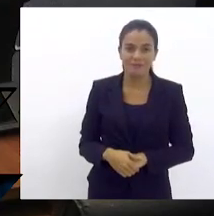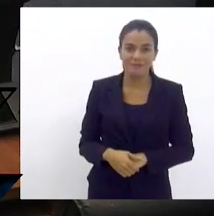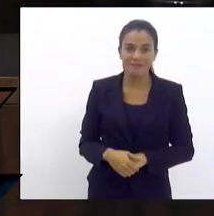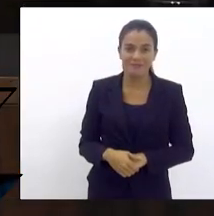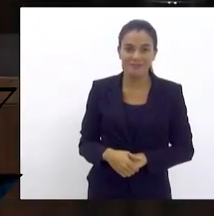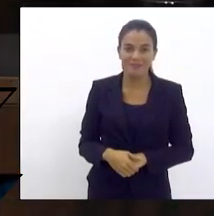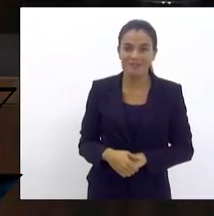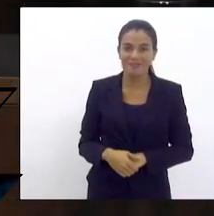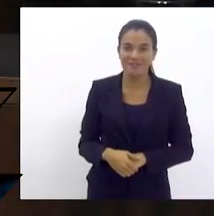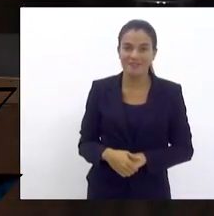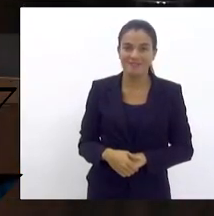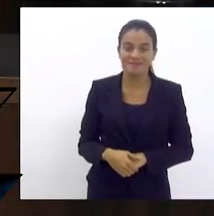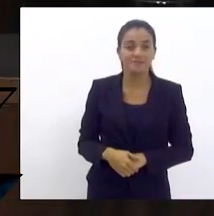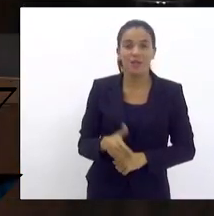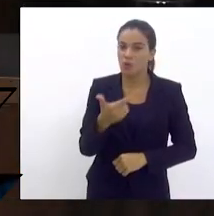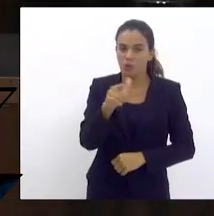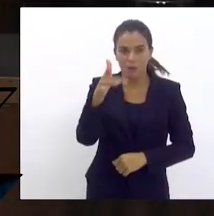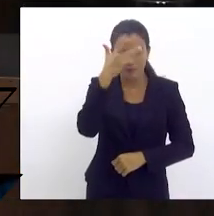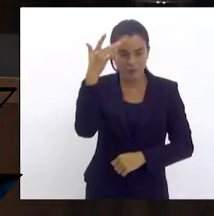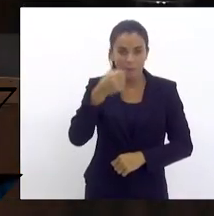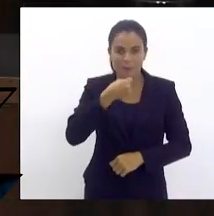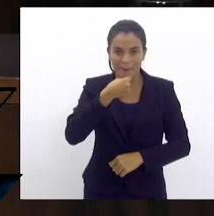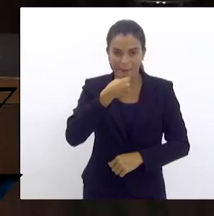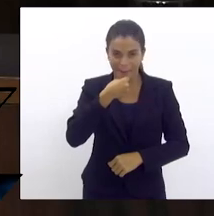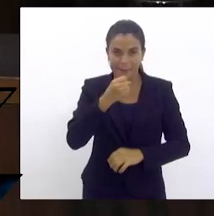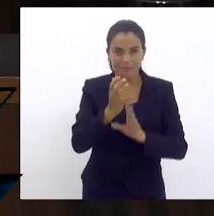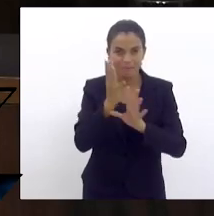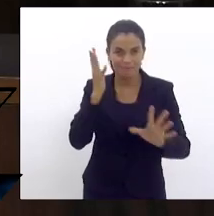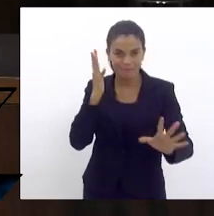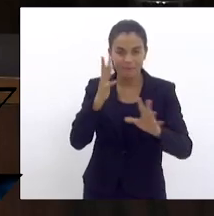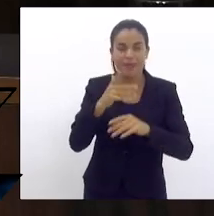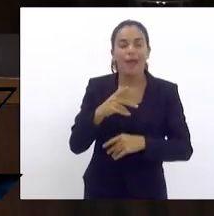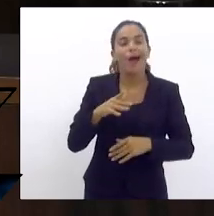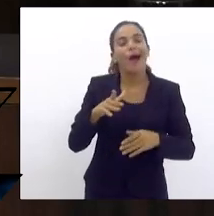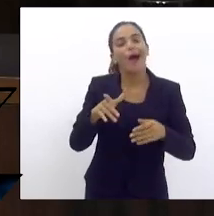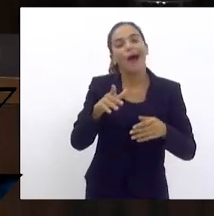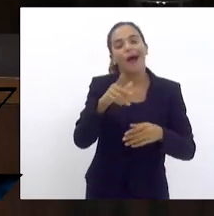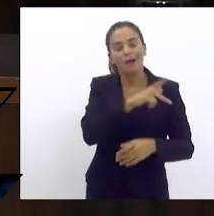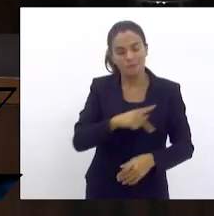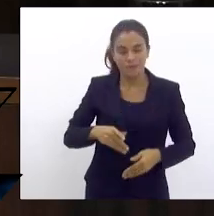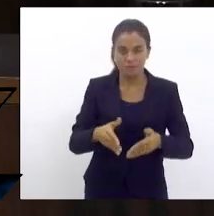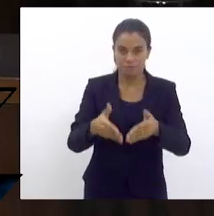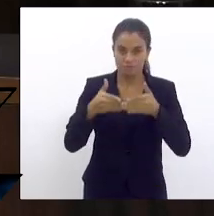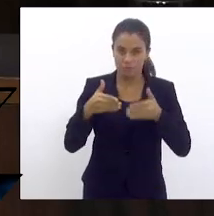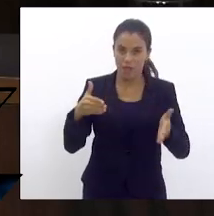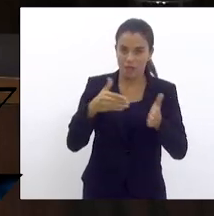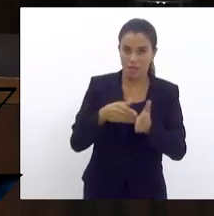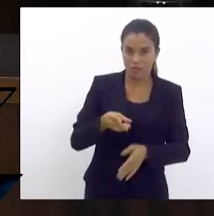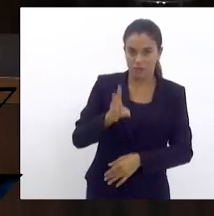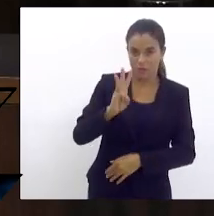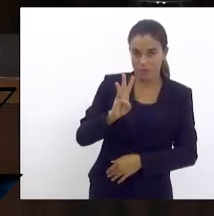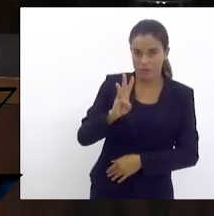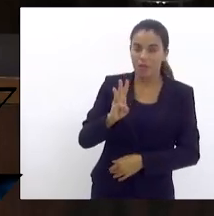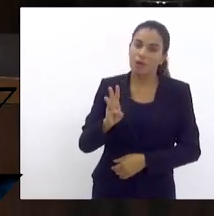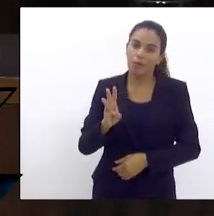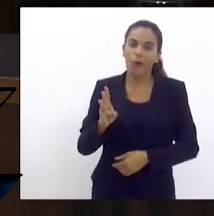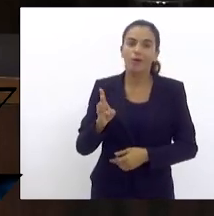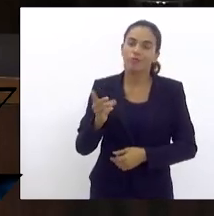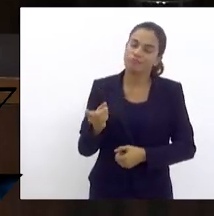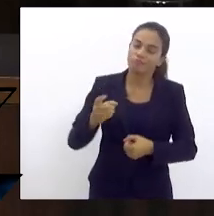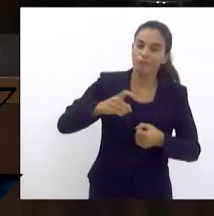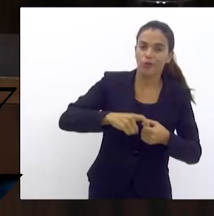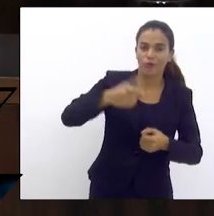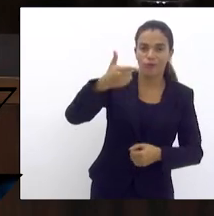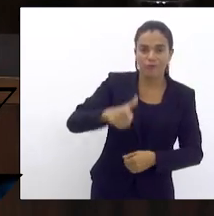Não havendo mais orador escrito, a presidência suspende a sessão até as 15 horas, quando retornaremos